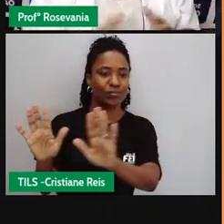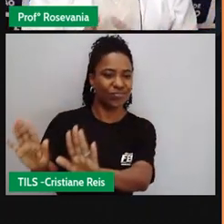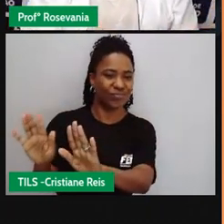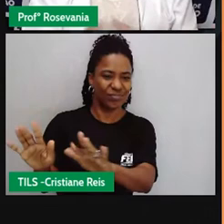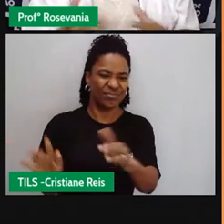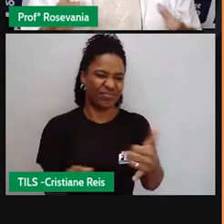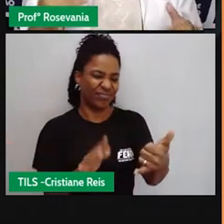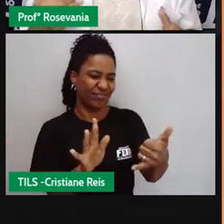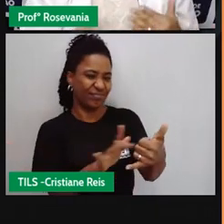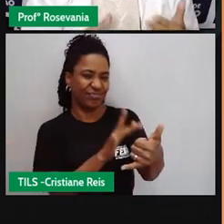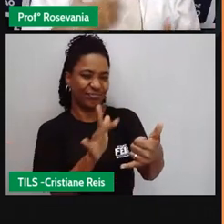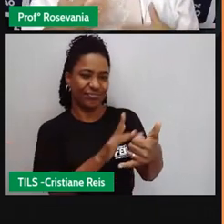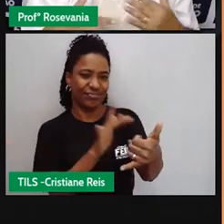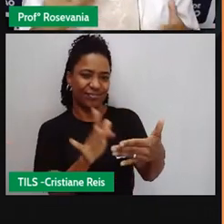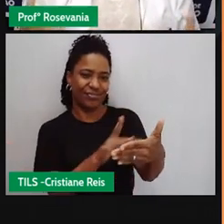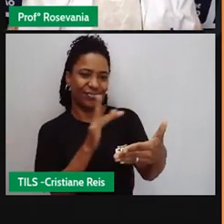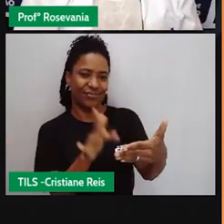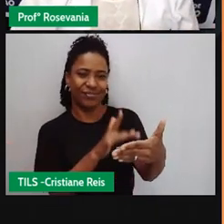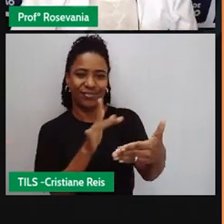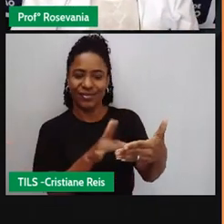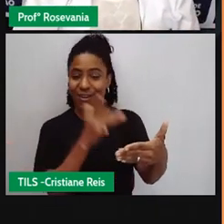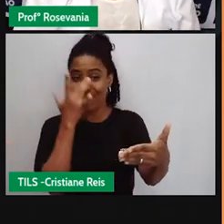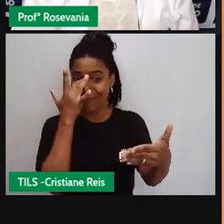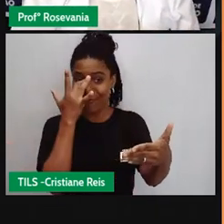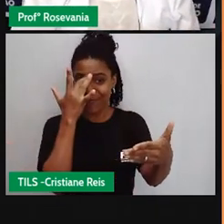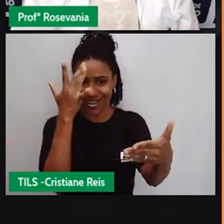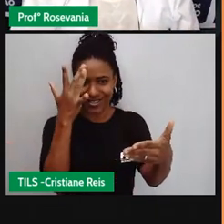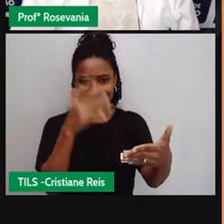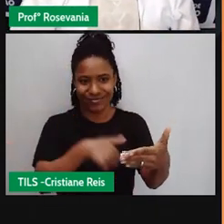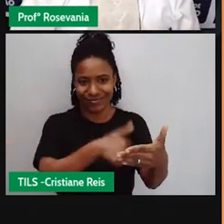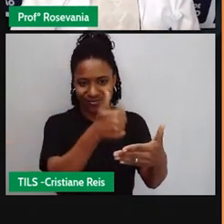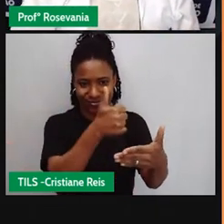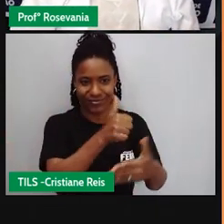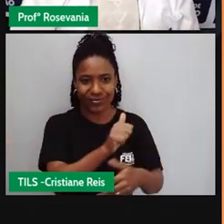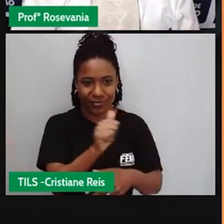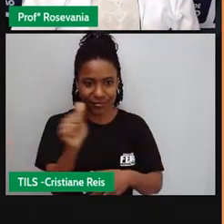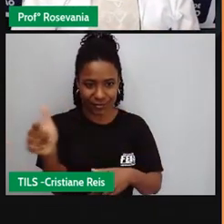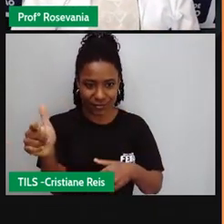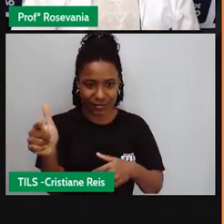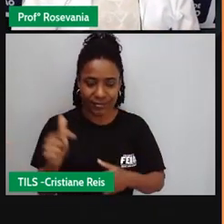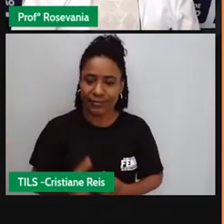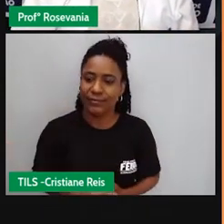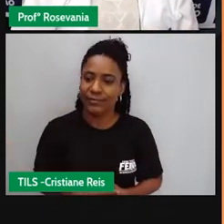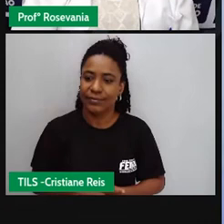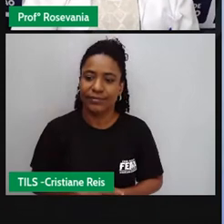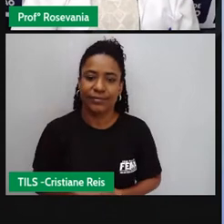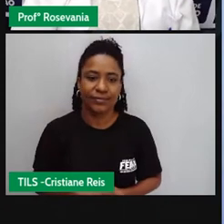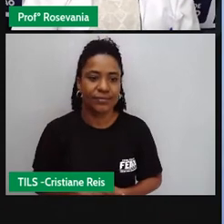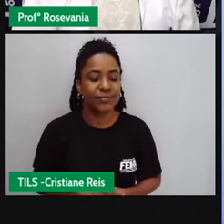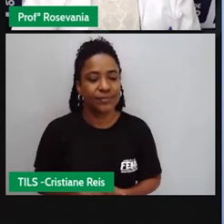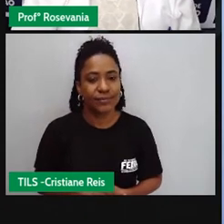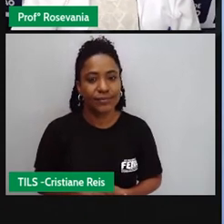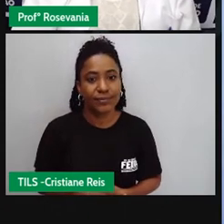de lado por conta desses aparelhos digitais que a gente está tendo exemplo do próprio celular celular e os tablets